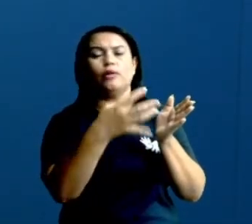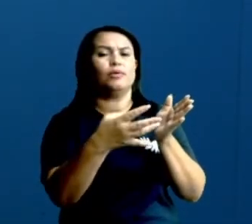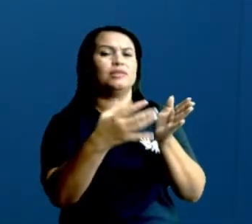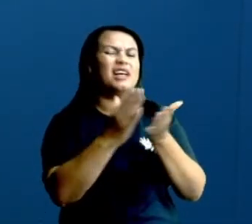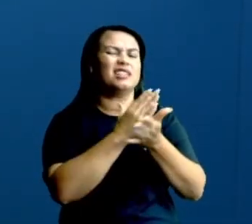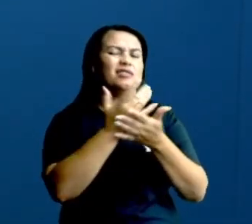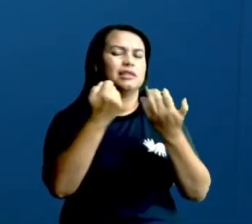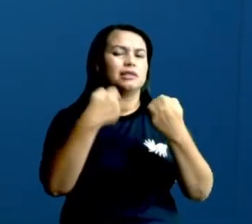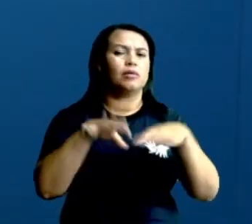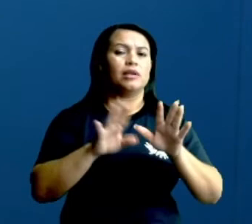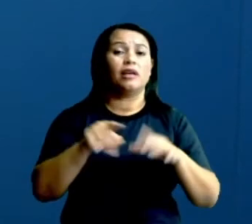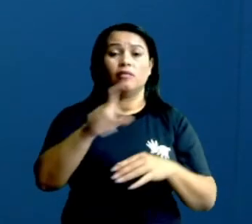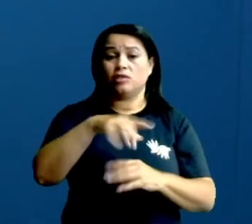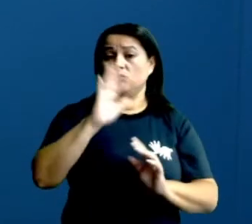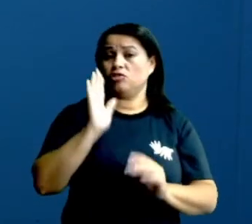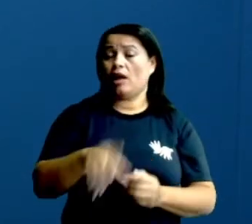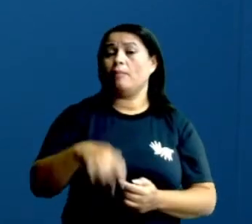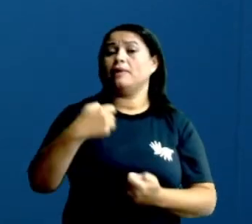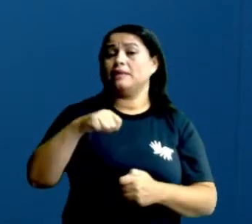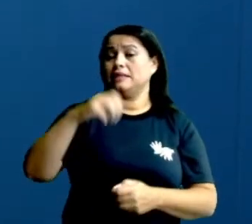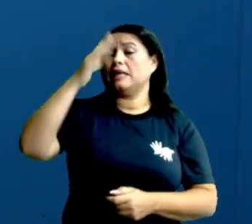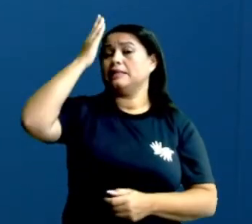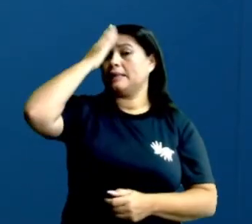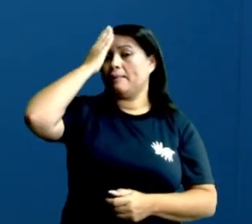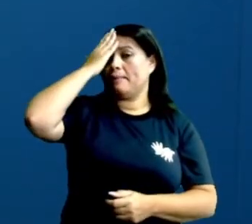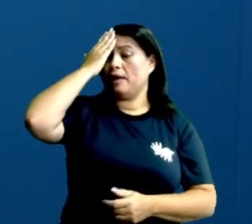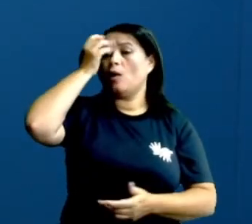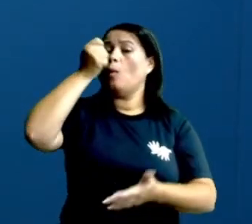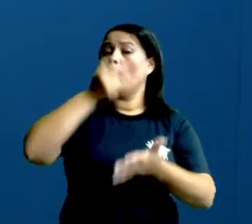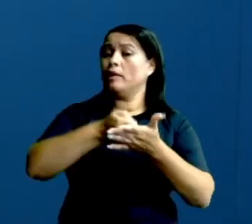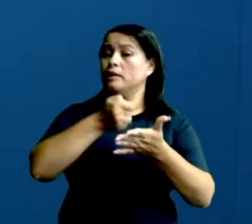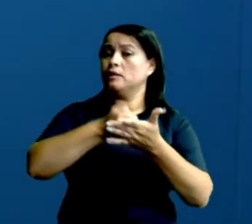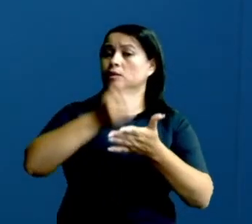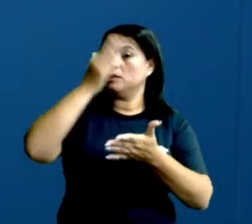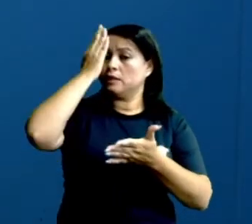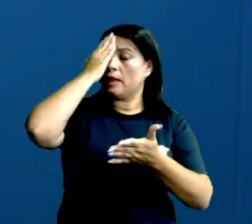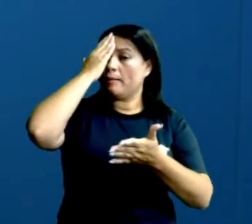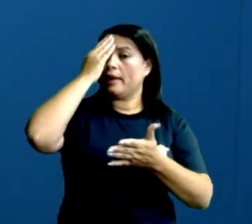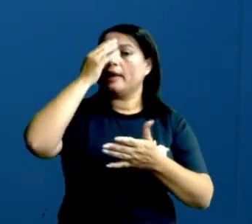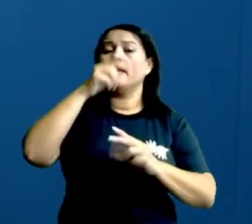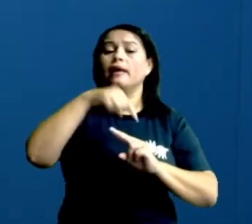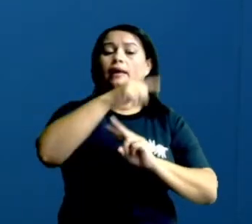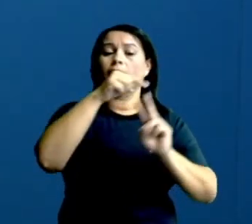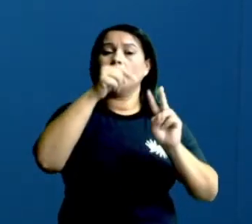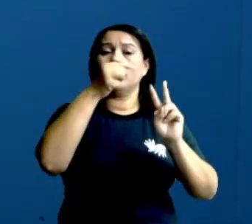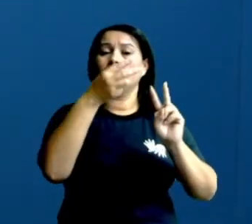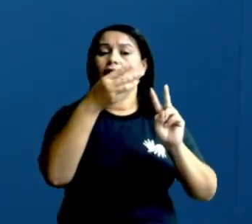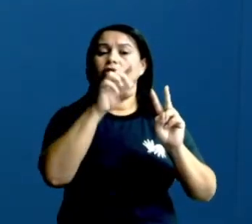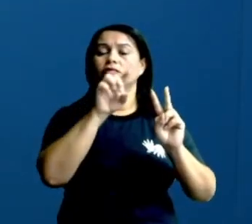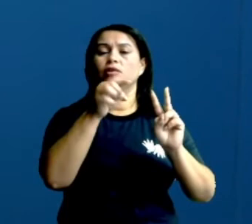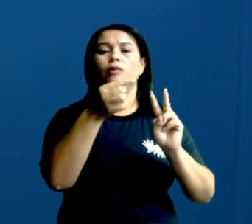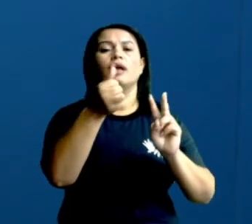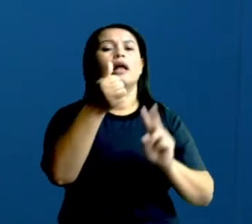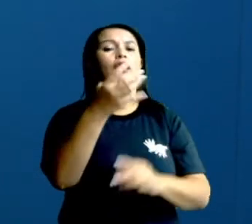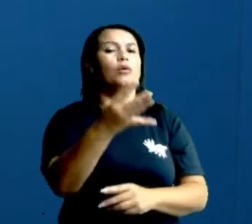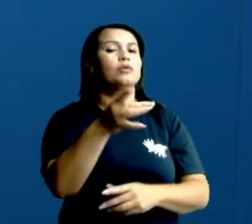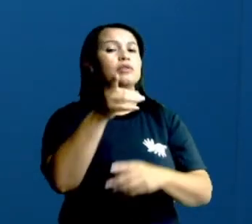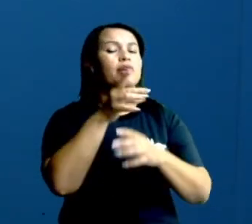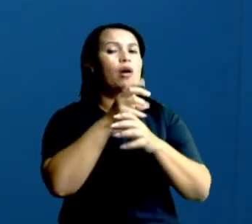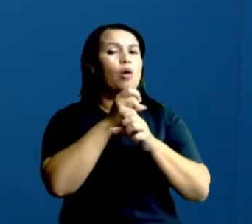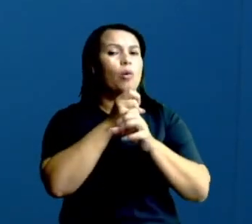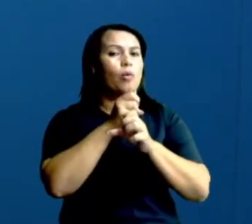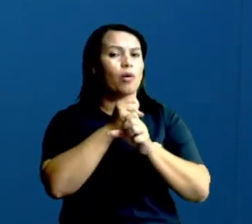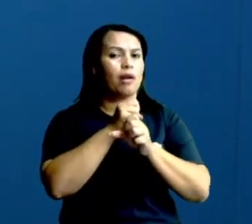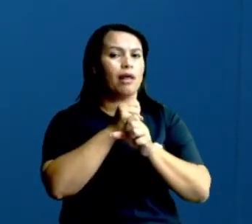Não necessariamente. Porque você já tem por obrigação saber que pi é igual a 3,14. E se você vai calcular